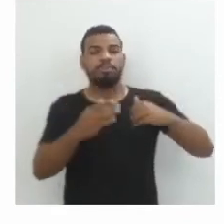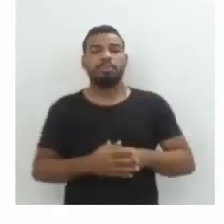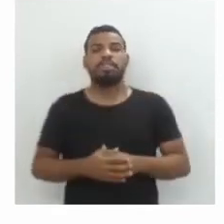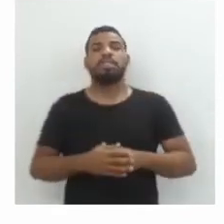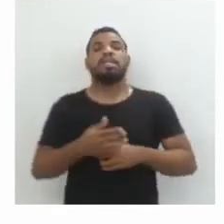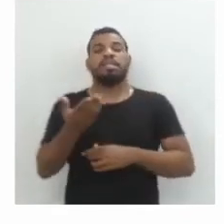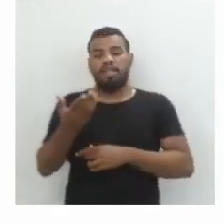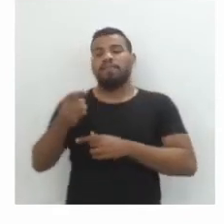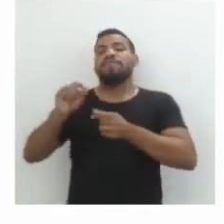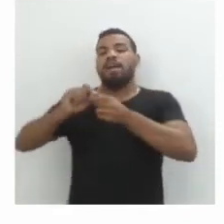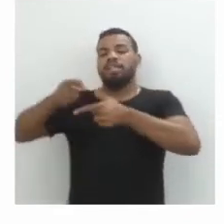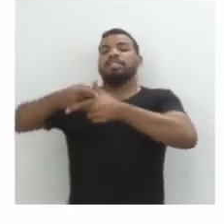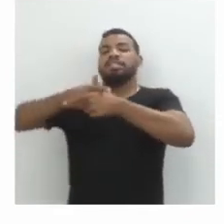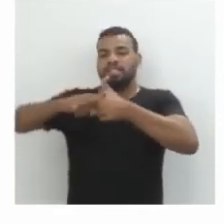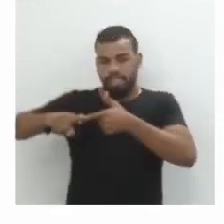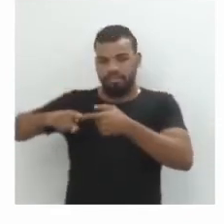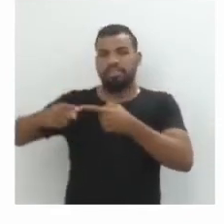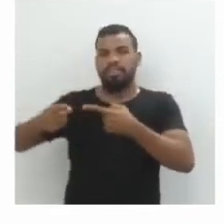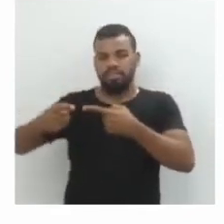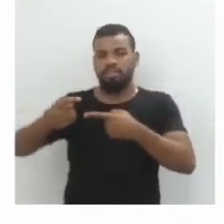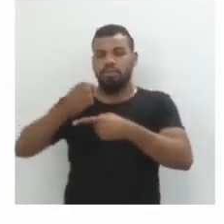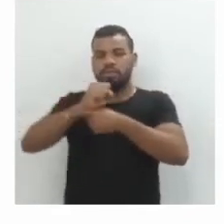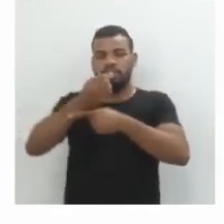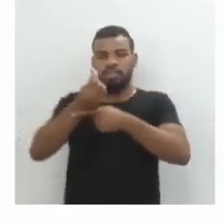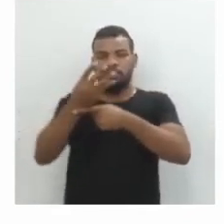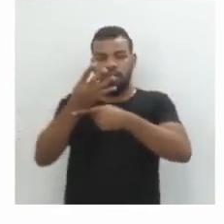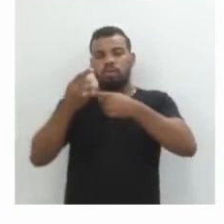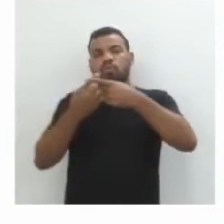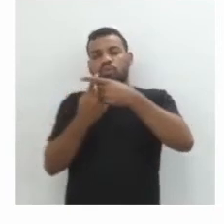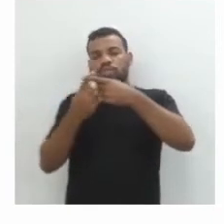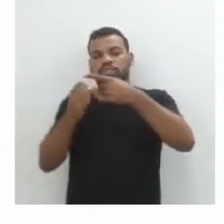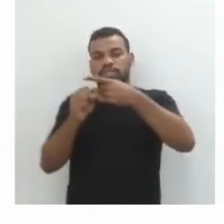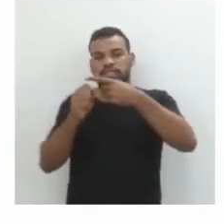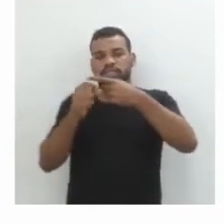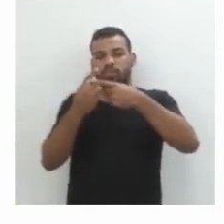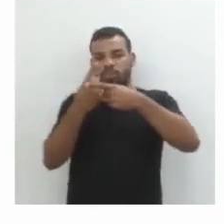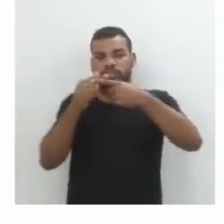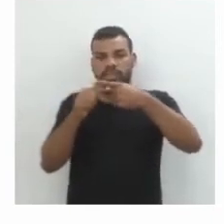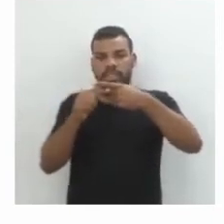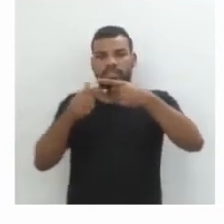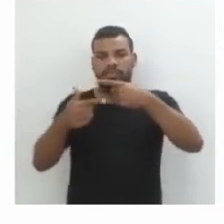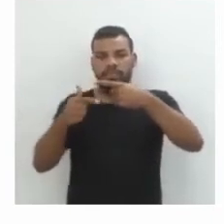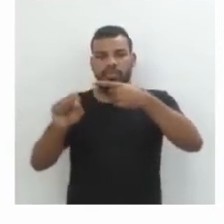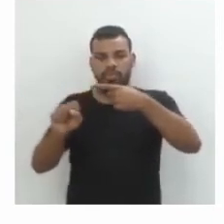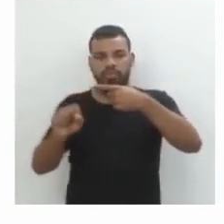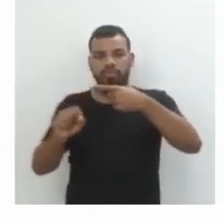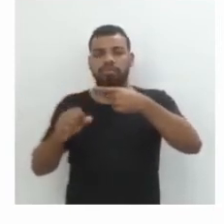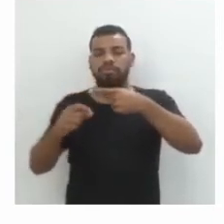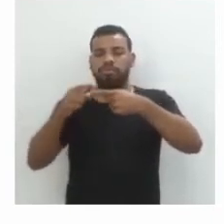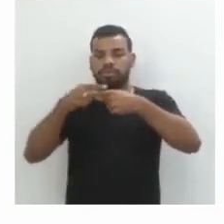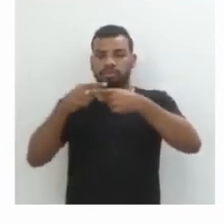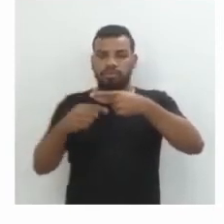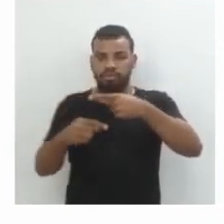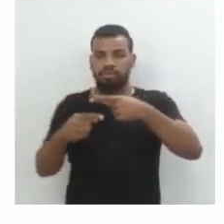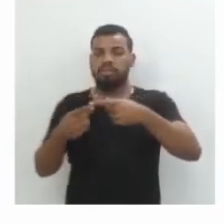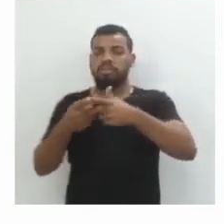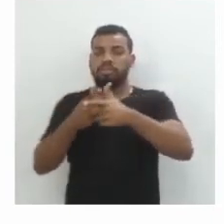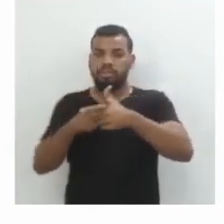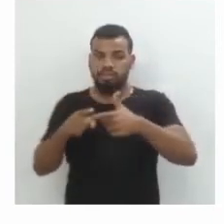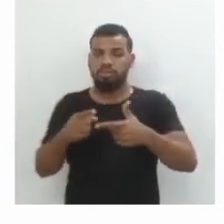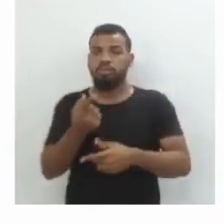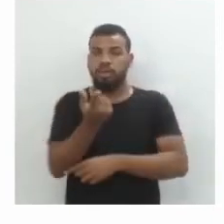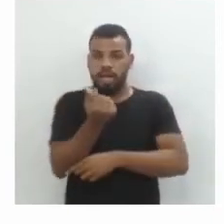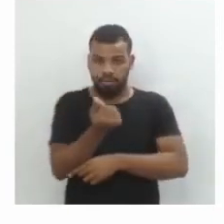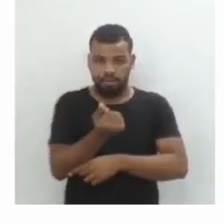igual a R$ 864,00 dividido por 1,728. Quando a gente faz essa divisão, gente chega que o